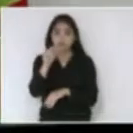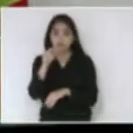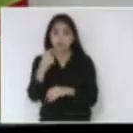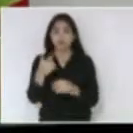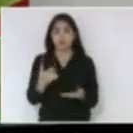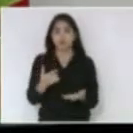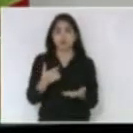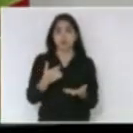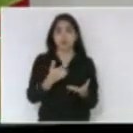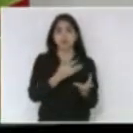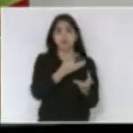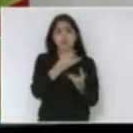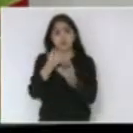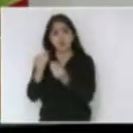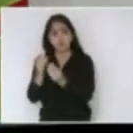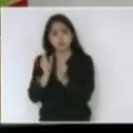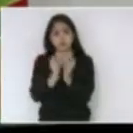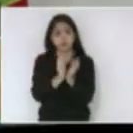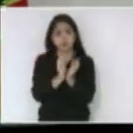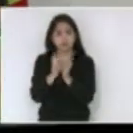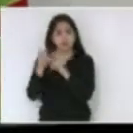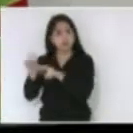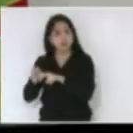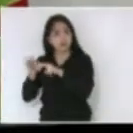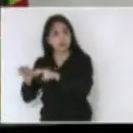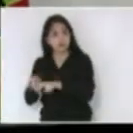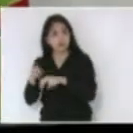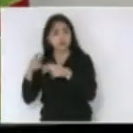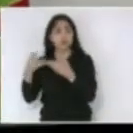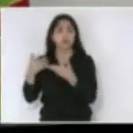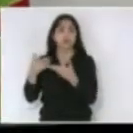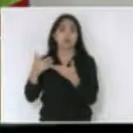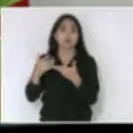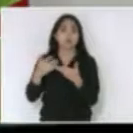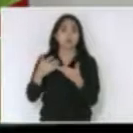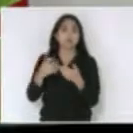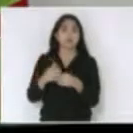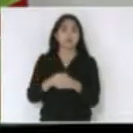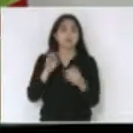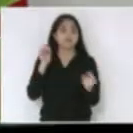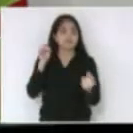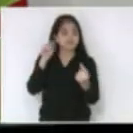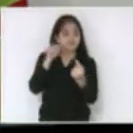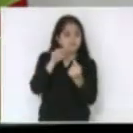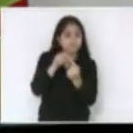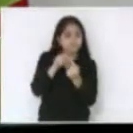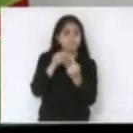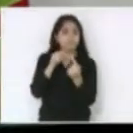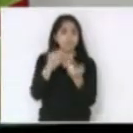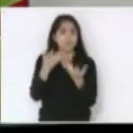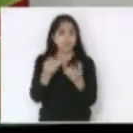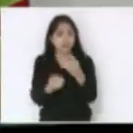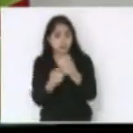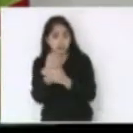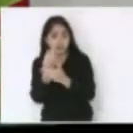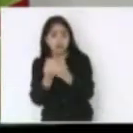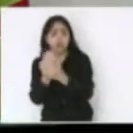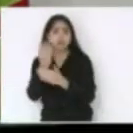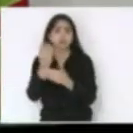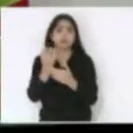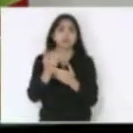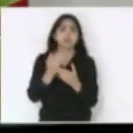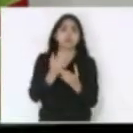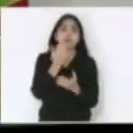milhares milhares de agricultores em Santa Catarina que estão perseguindo esta perspectiva que querem produzir um alimento de qualidade então